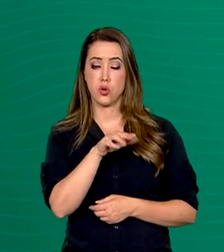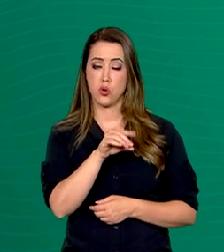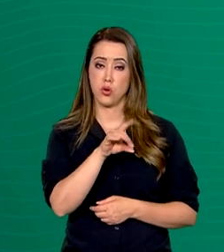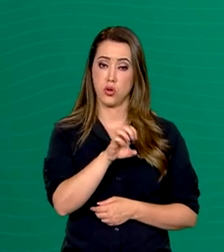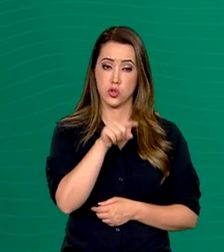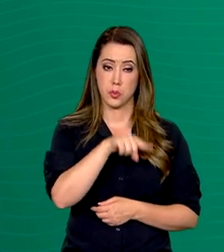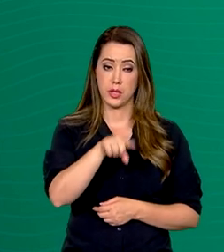mais em nosso país.